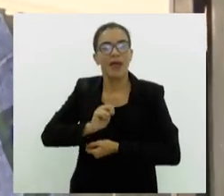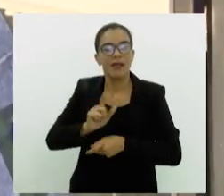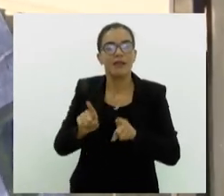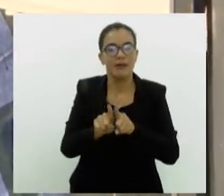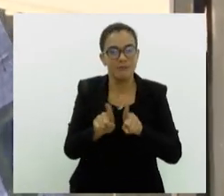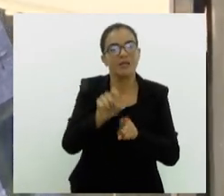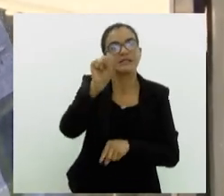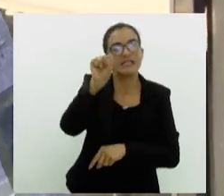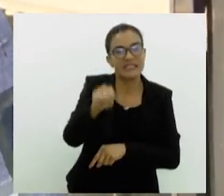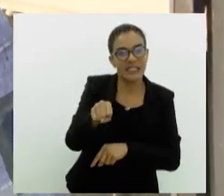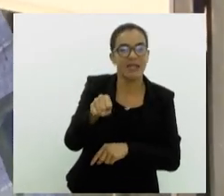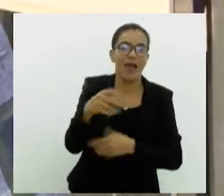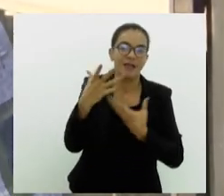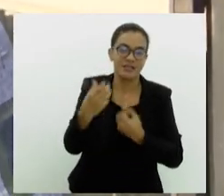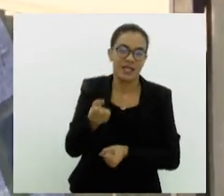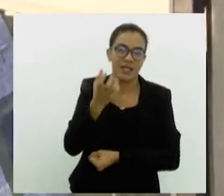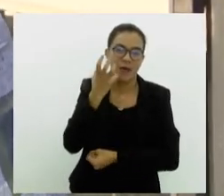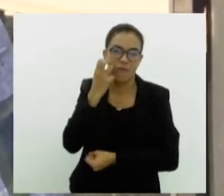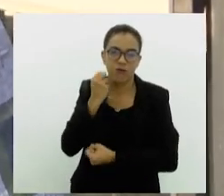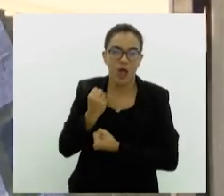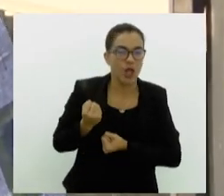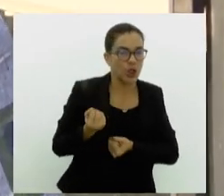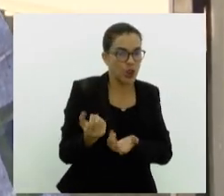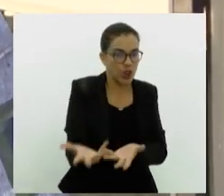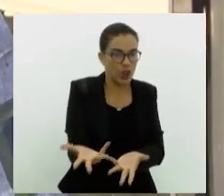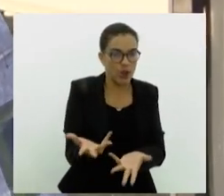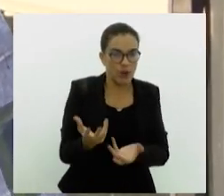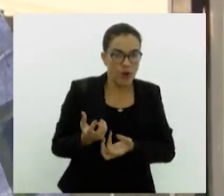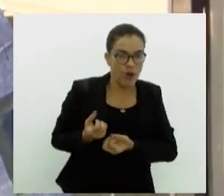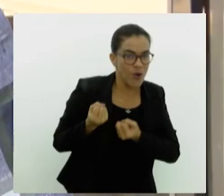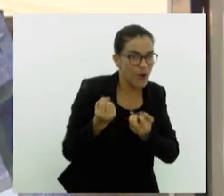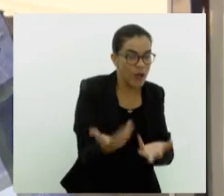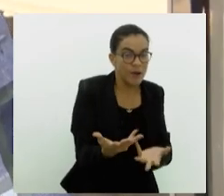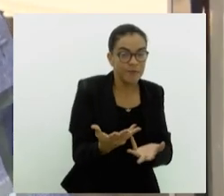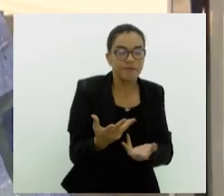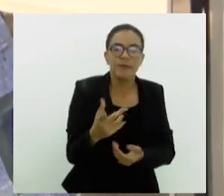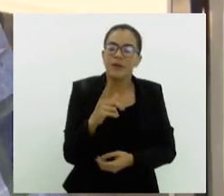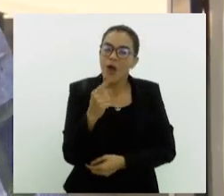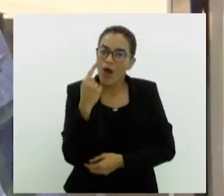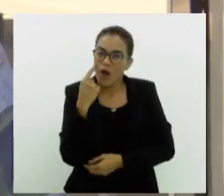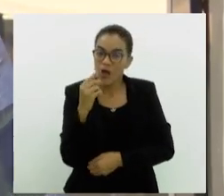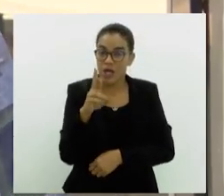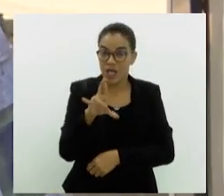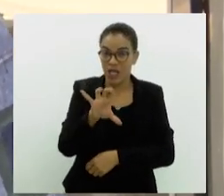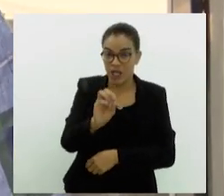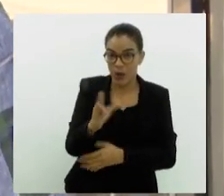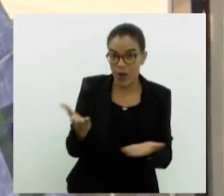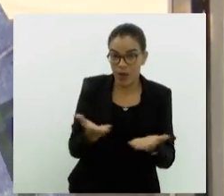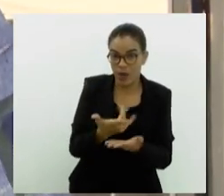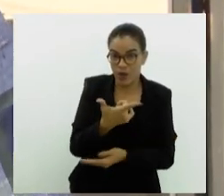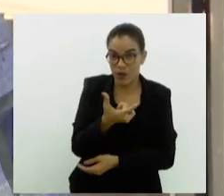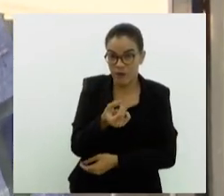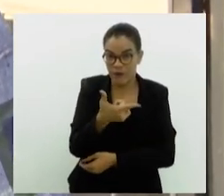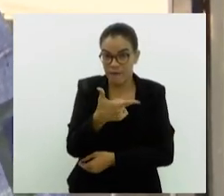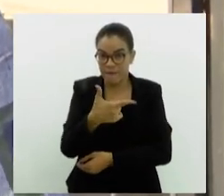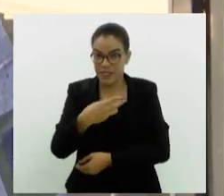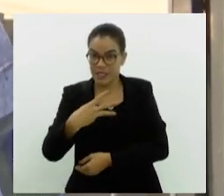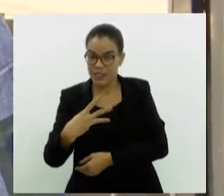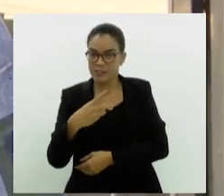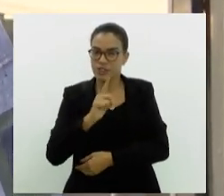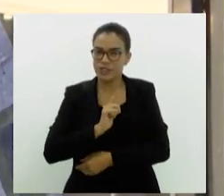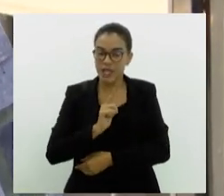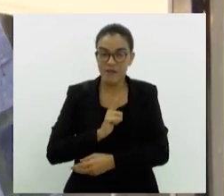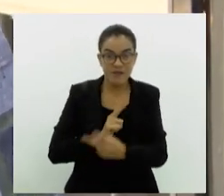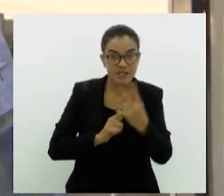um sim à doação. Só para fortalecer os seus dados, o Rio de Janeiro agora, em 2023, teve a